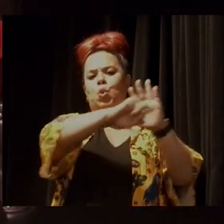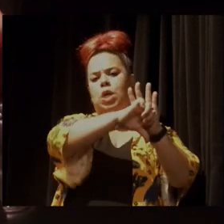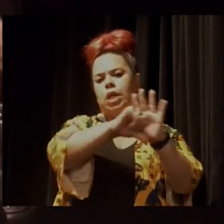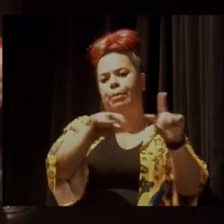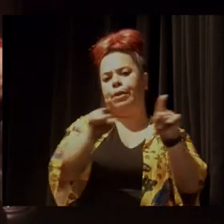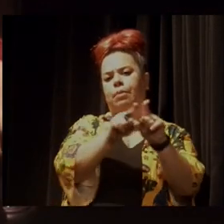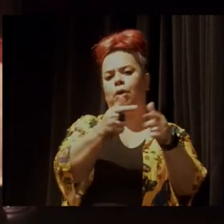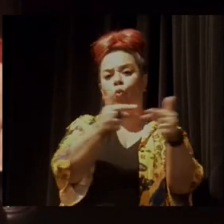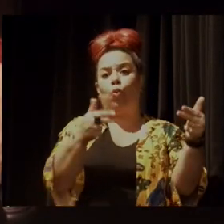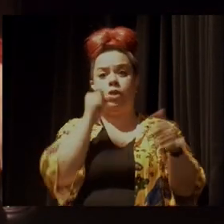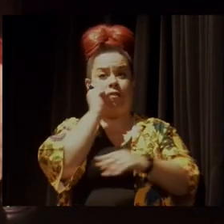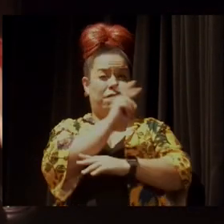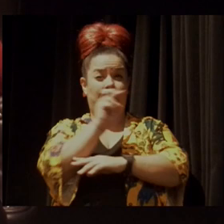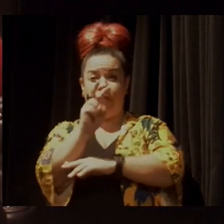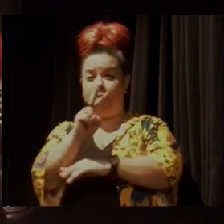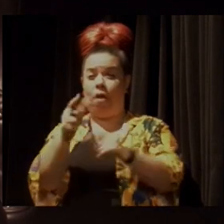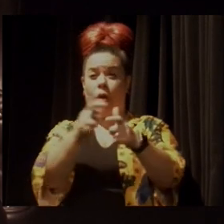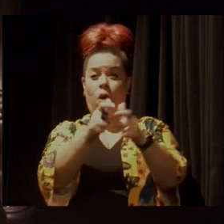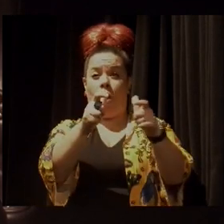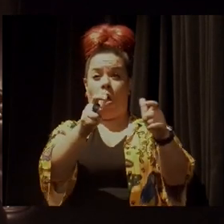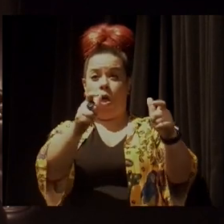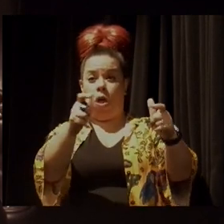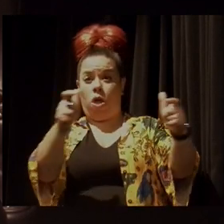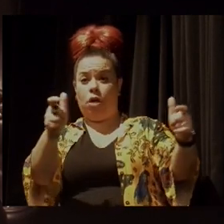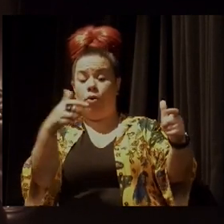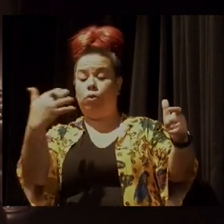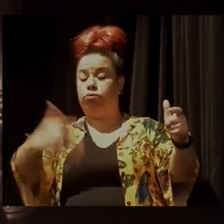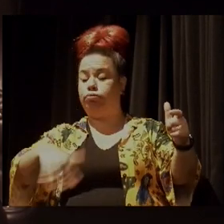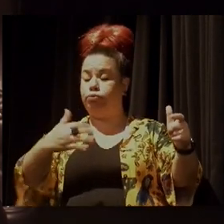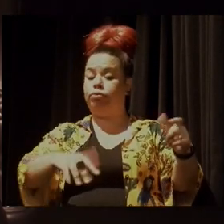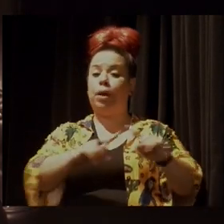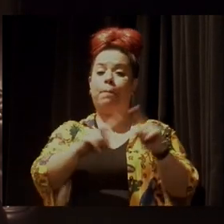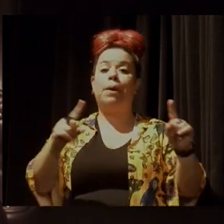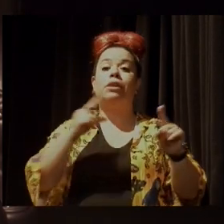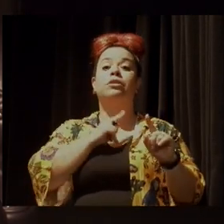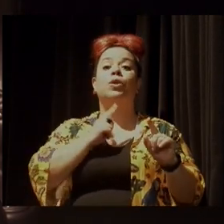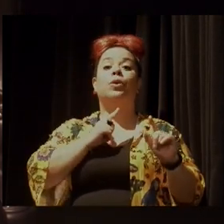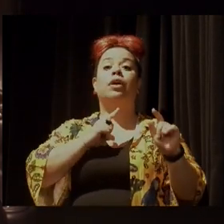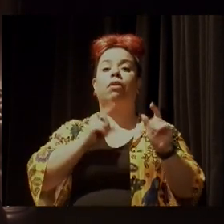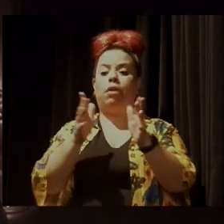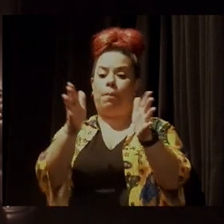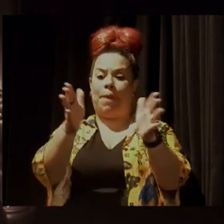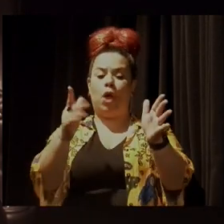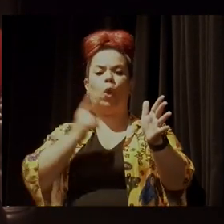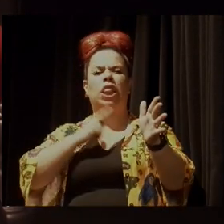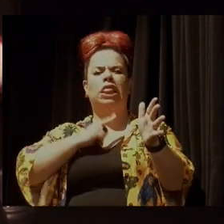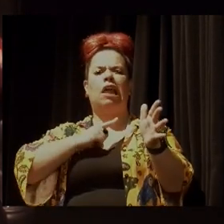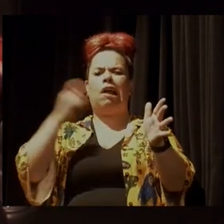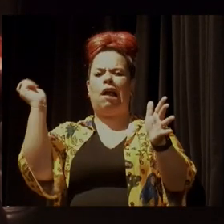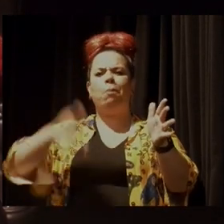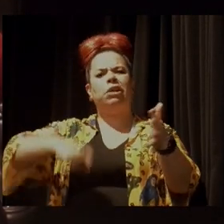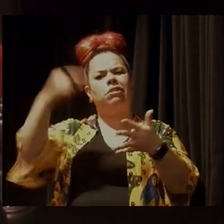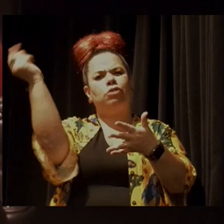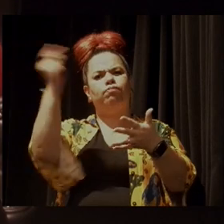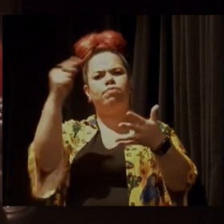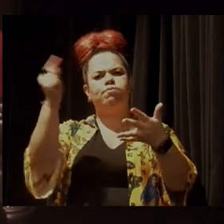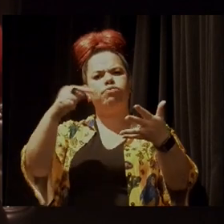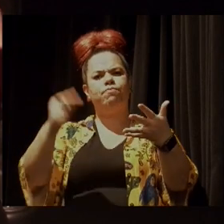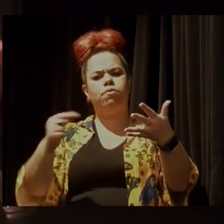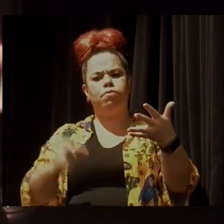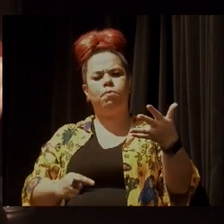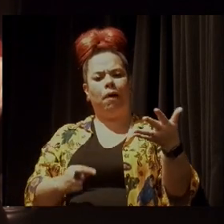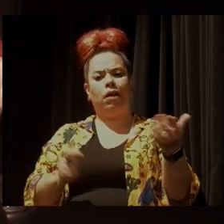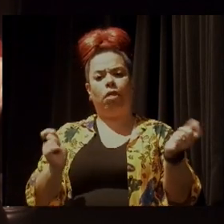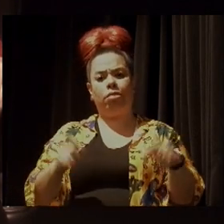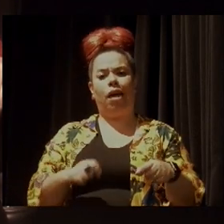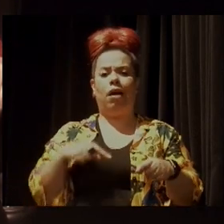crescente, existe uma inúmeras possibilidades de soluções, de construções que